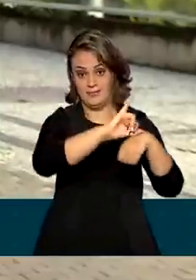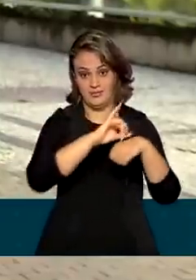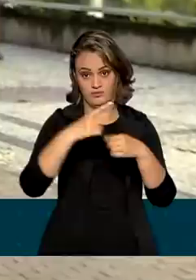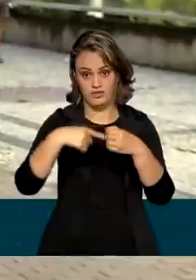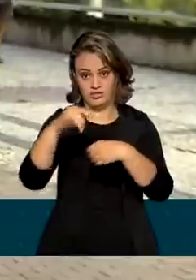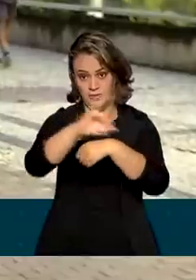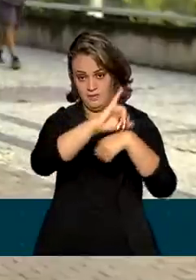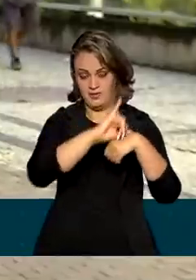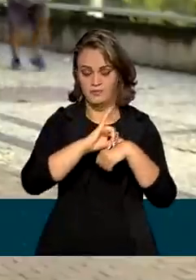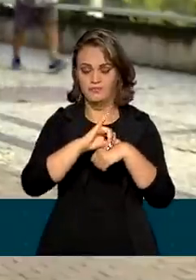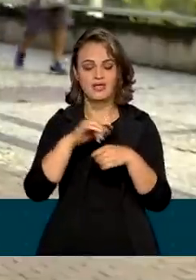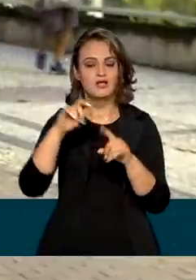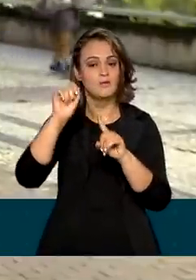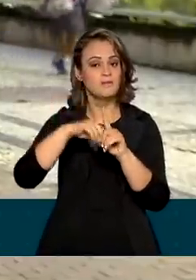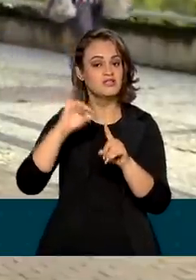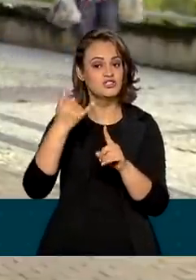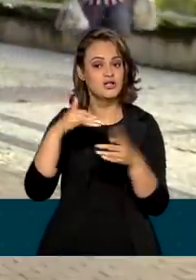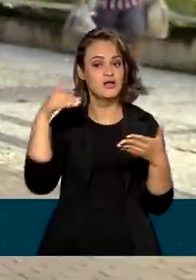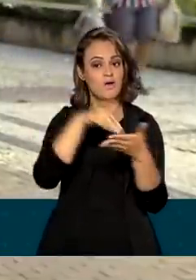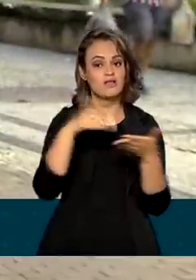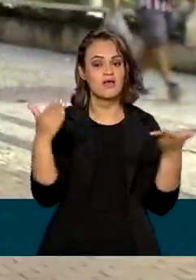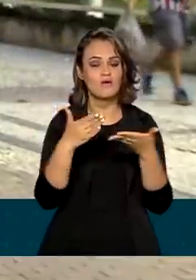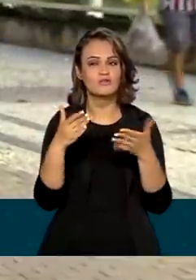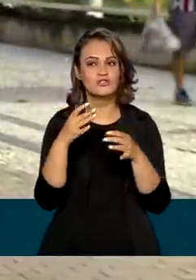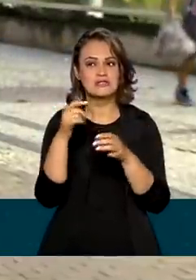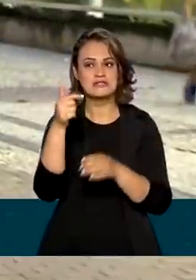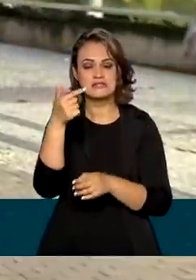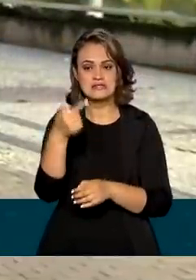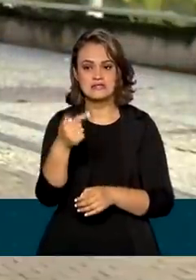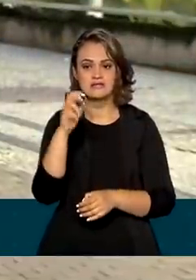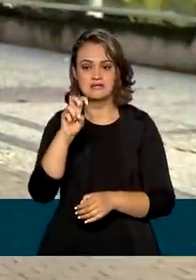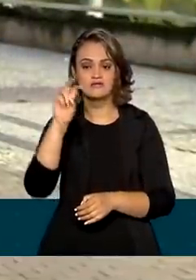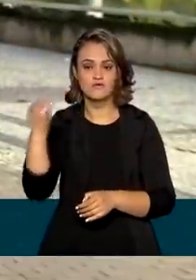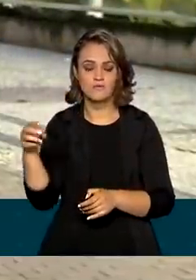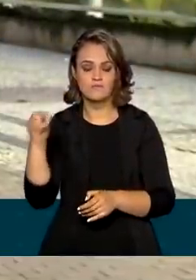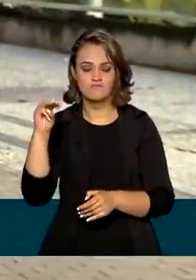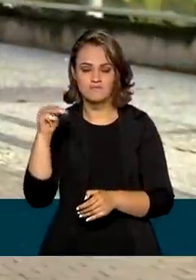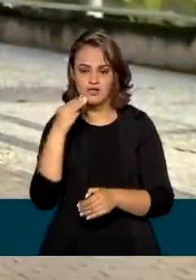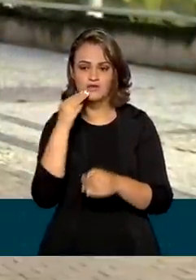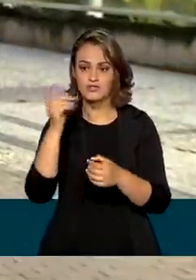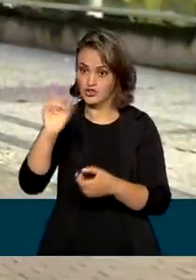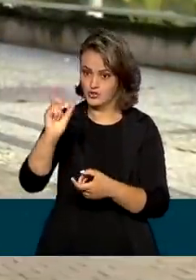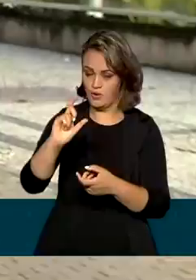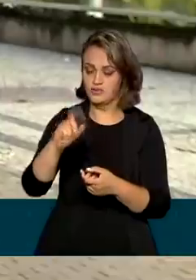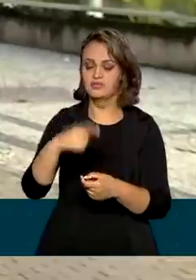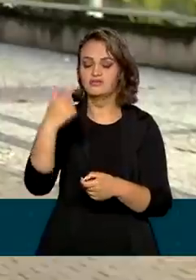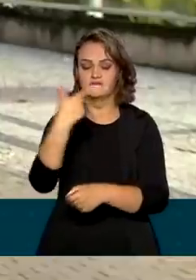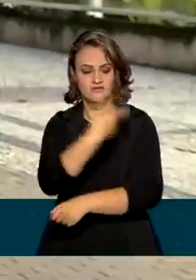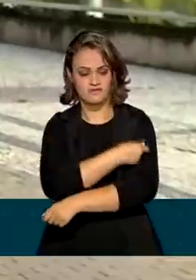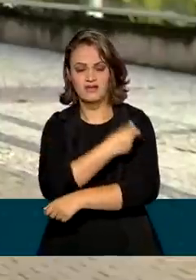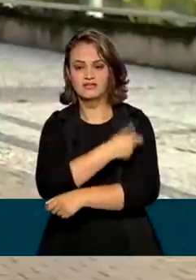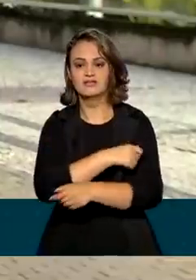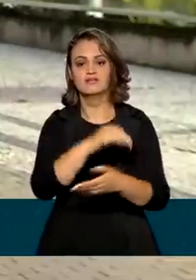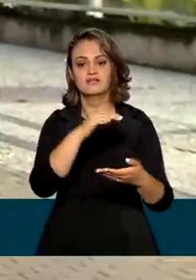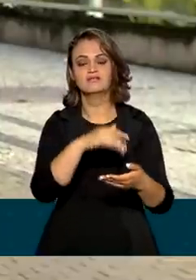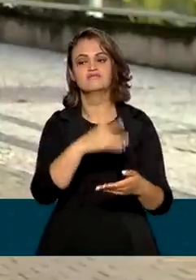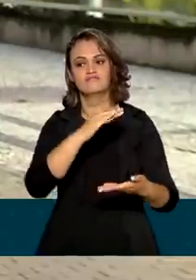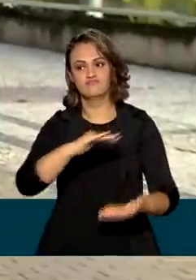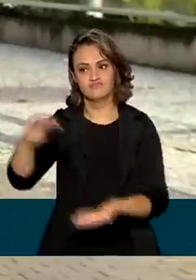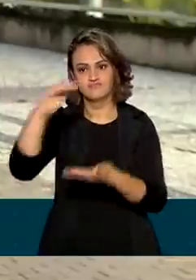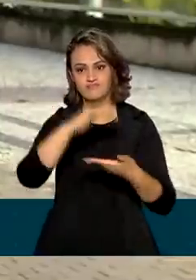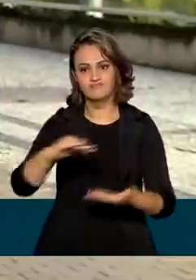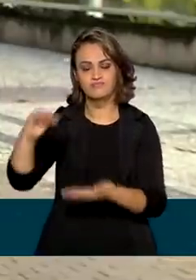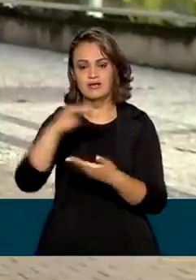De janeiro até hoje, mais de 75 milhões de doses de imunizantes, incluindo esse novo lote, foram distribuídos.